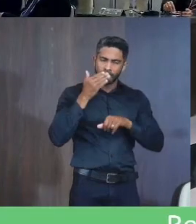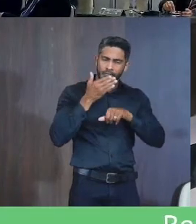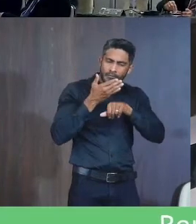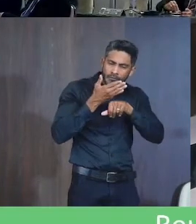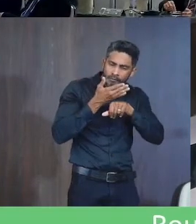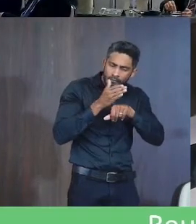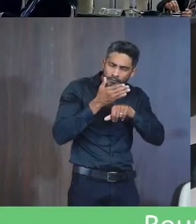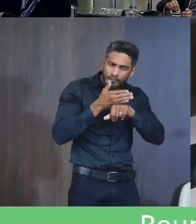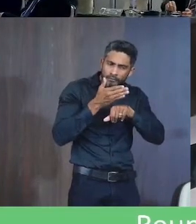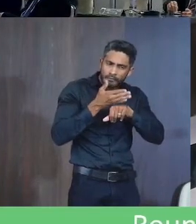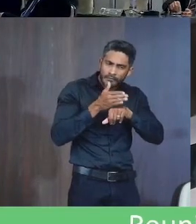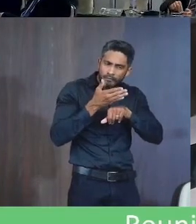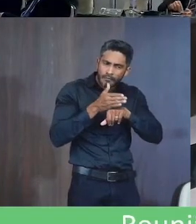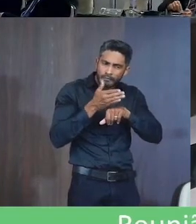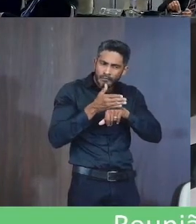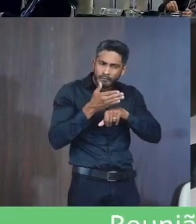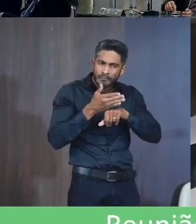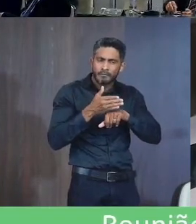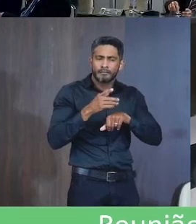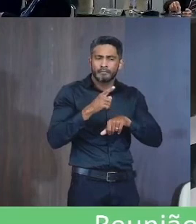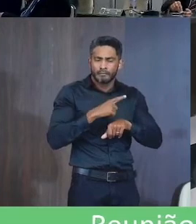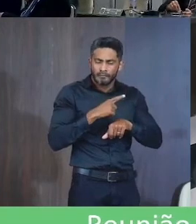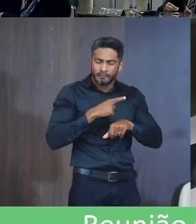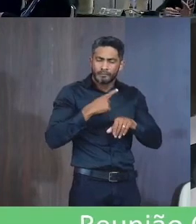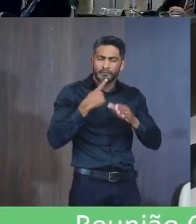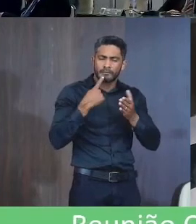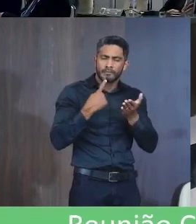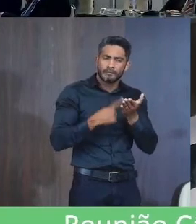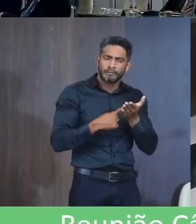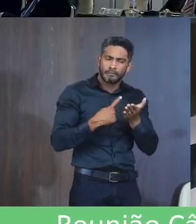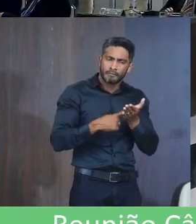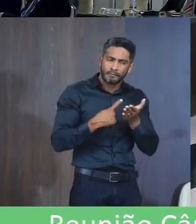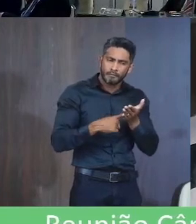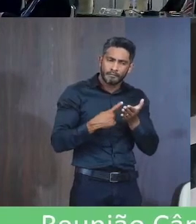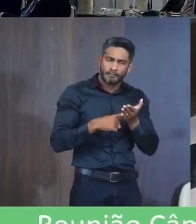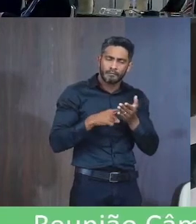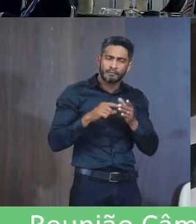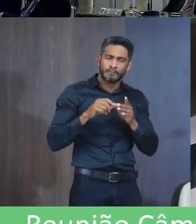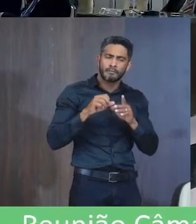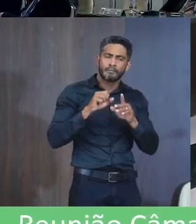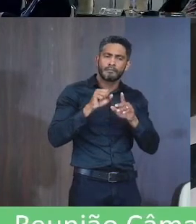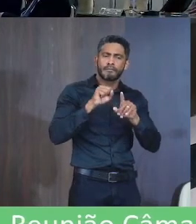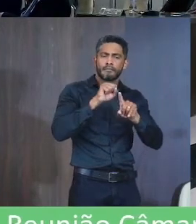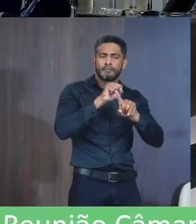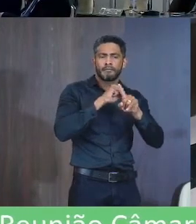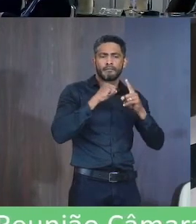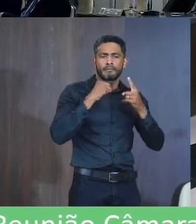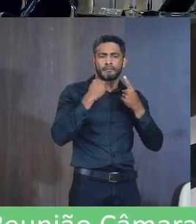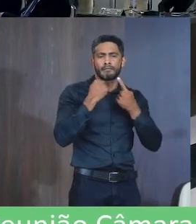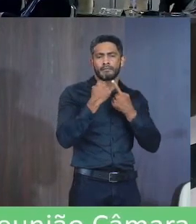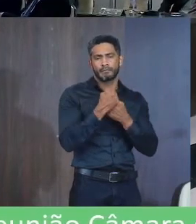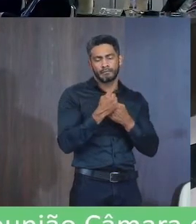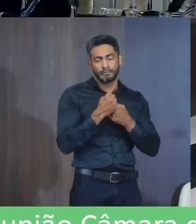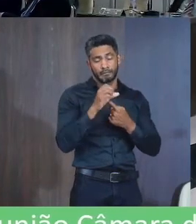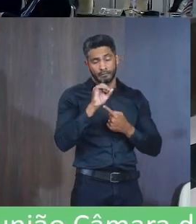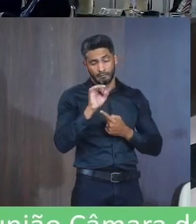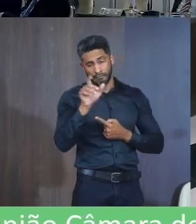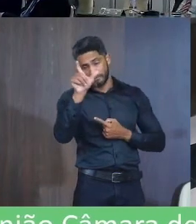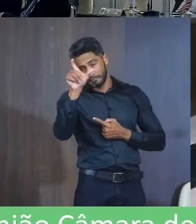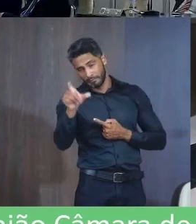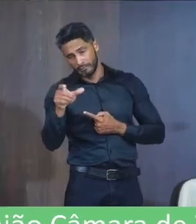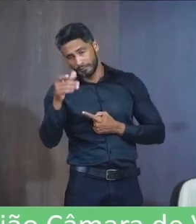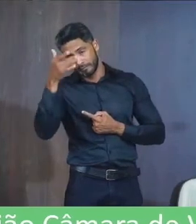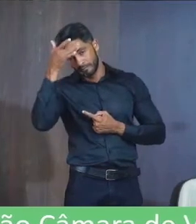Participa Que Tem esse Dever Tem esse Compromisso Com a sociedade Porque se não fossem Essas pessoas Que tem